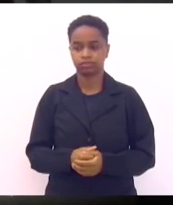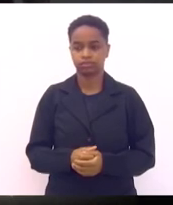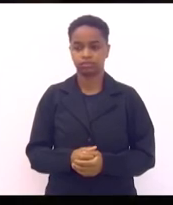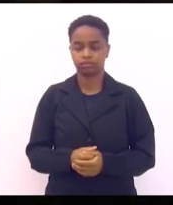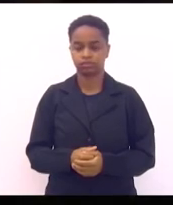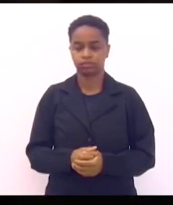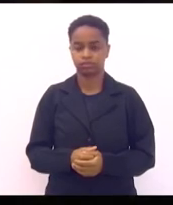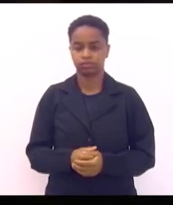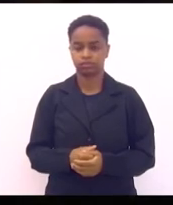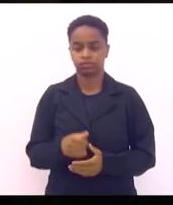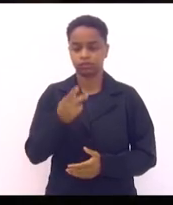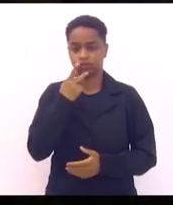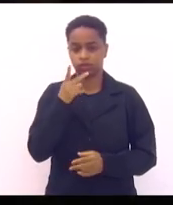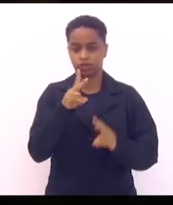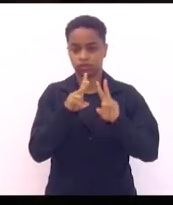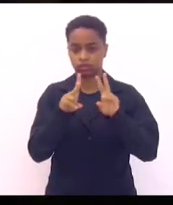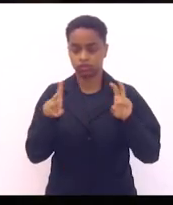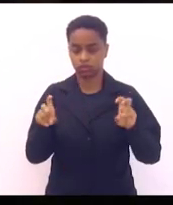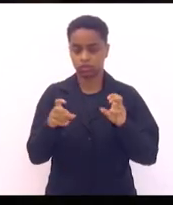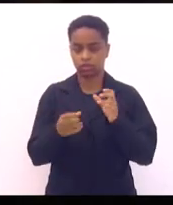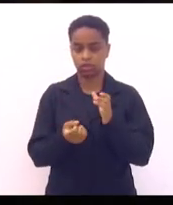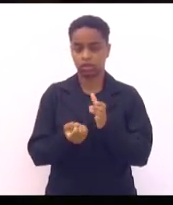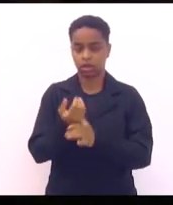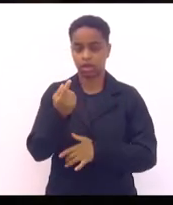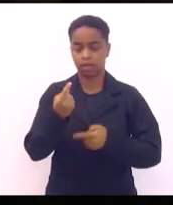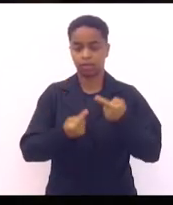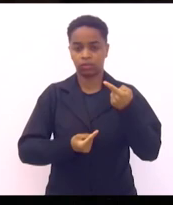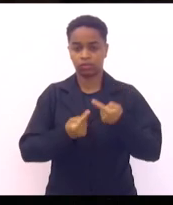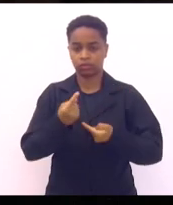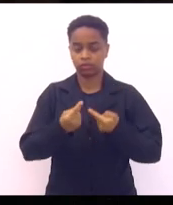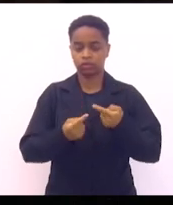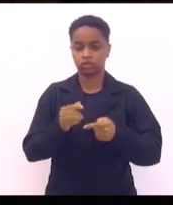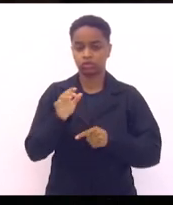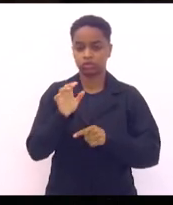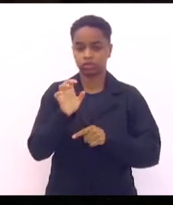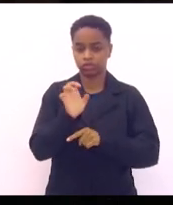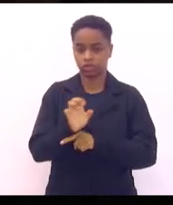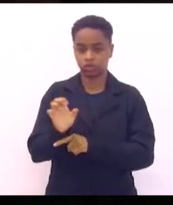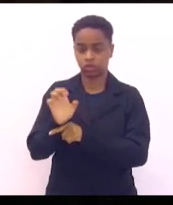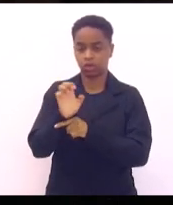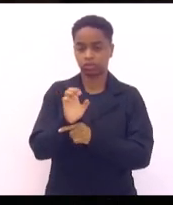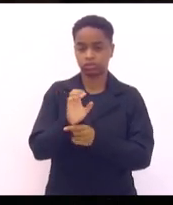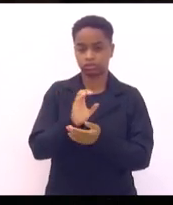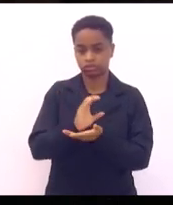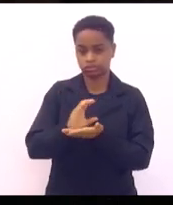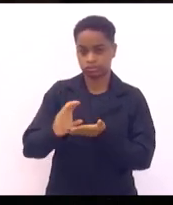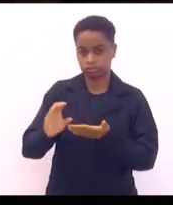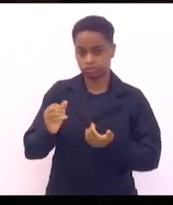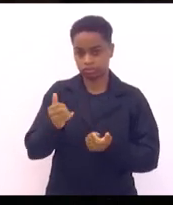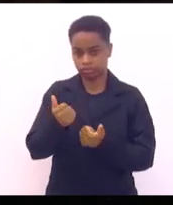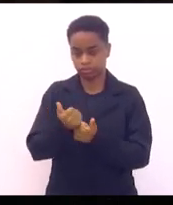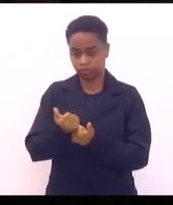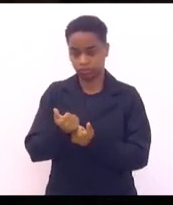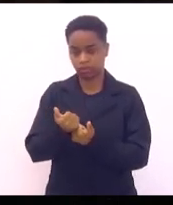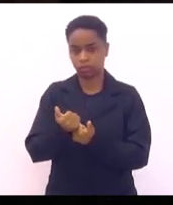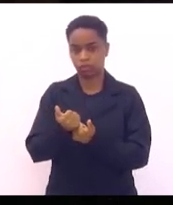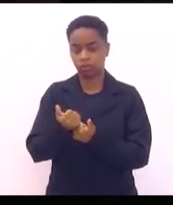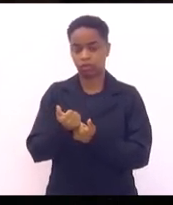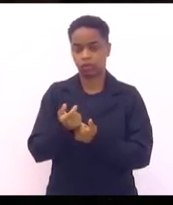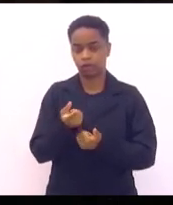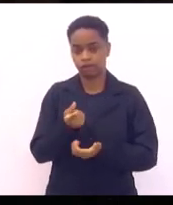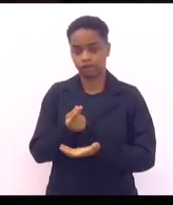dispõe sobre a instituição de política estadual de incentivo financeiro à atenção primária aos municípios.